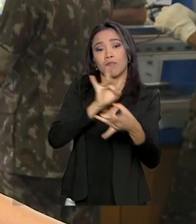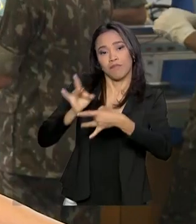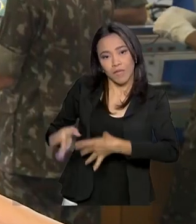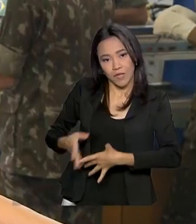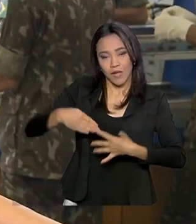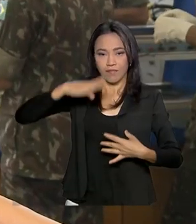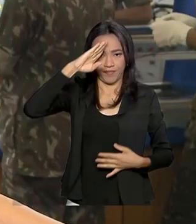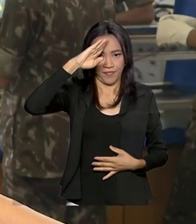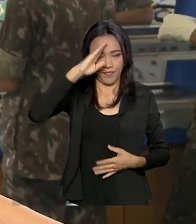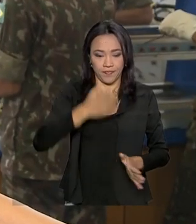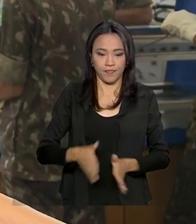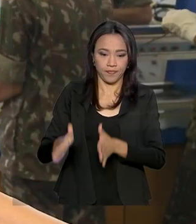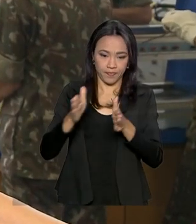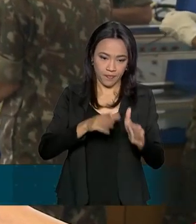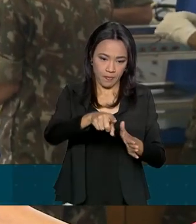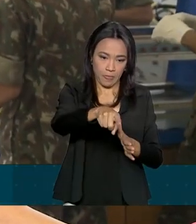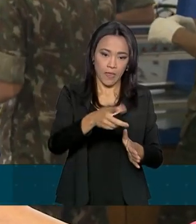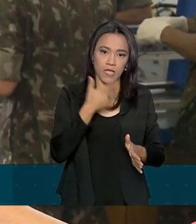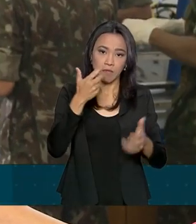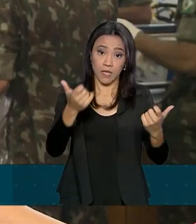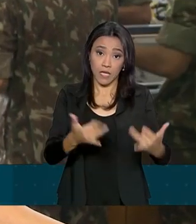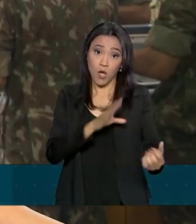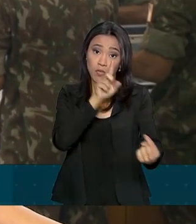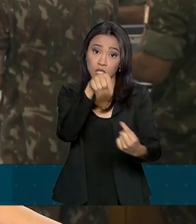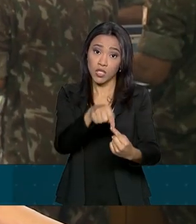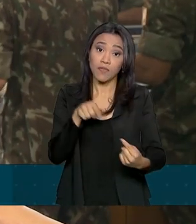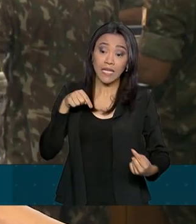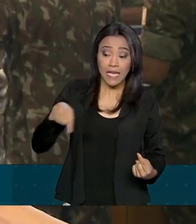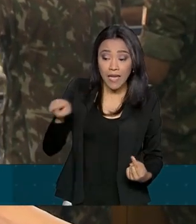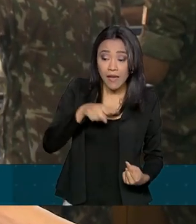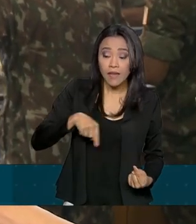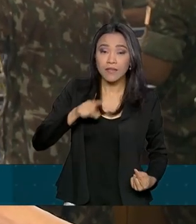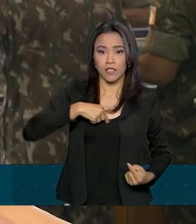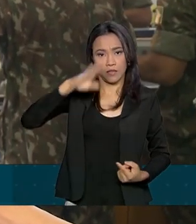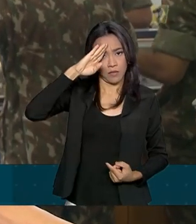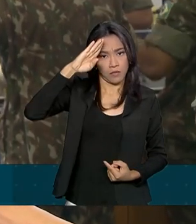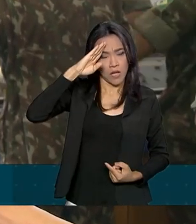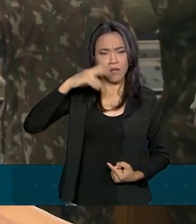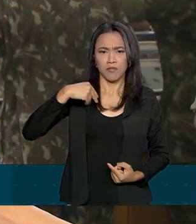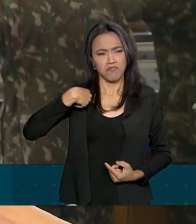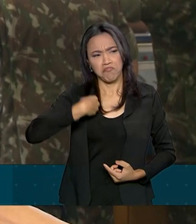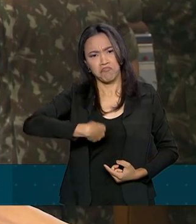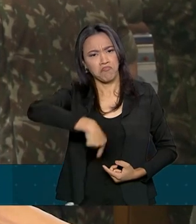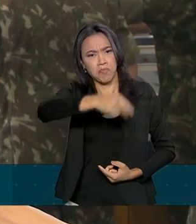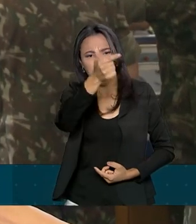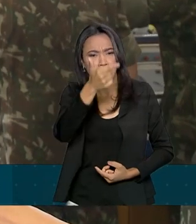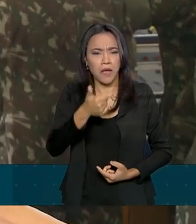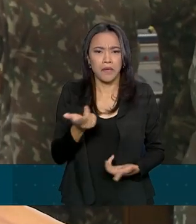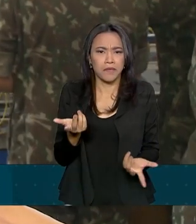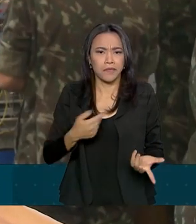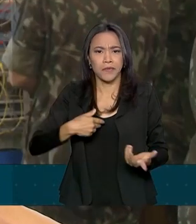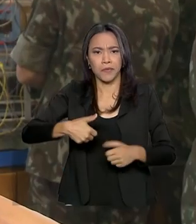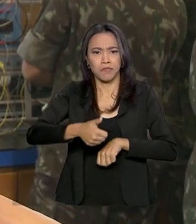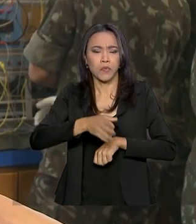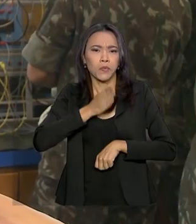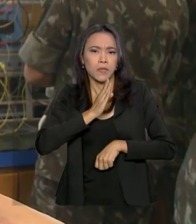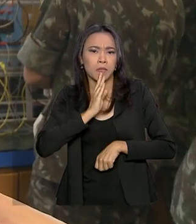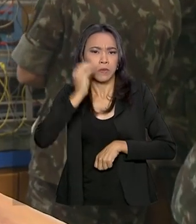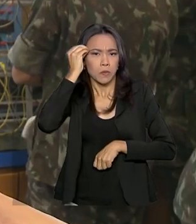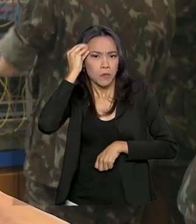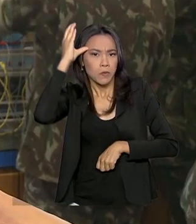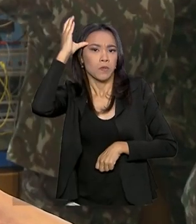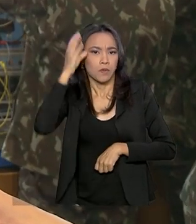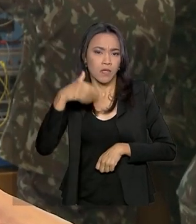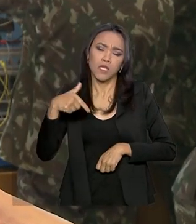Nossa intenção é que esses militares saiam com alguma qualificação e possam já começar alguma coisa